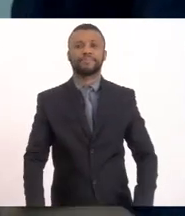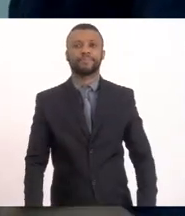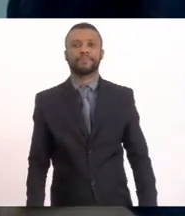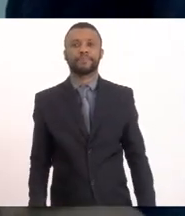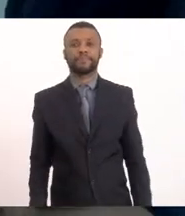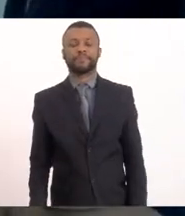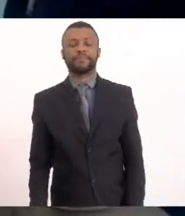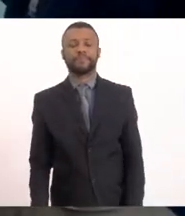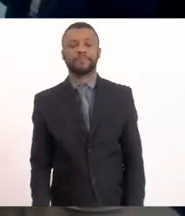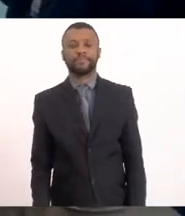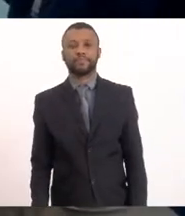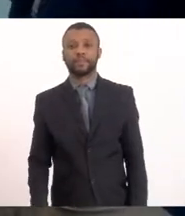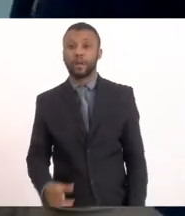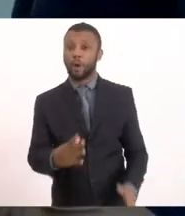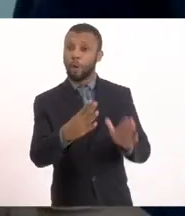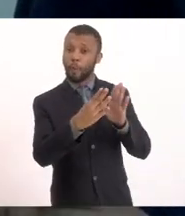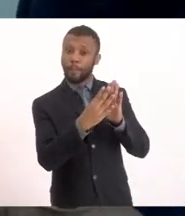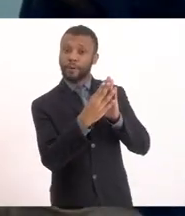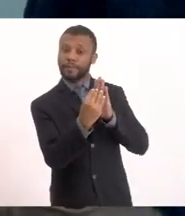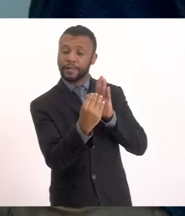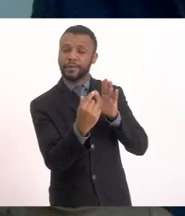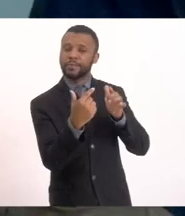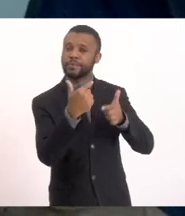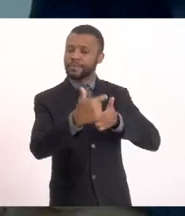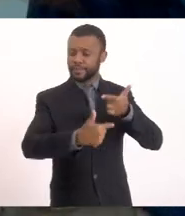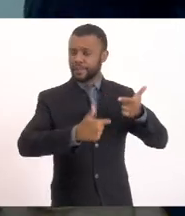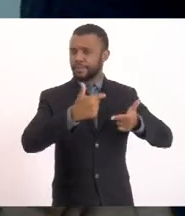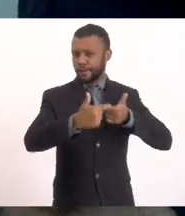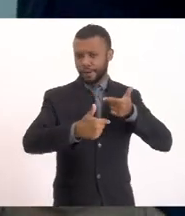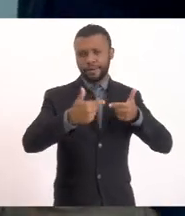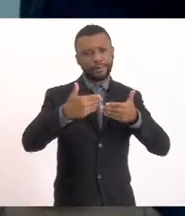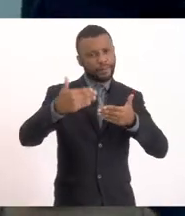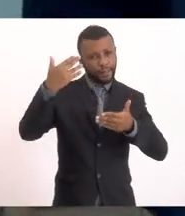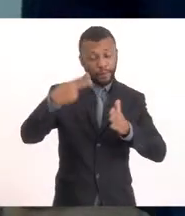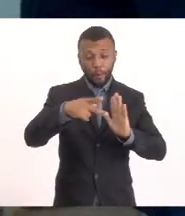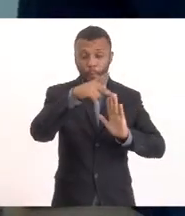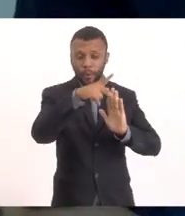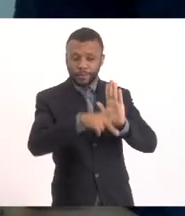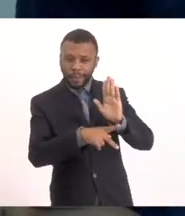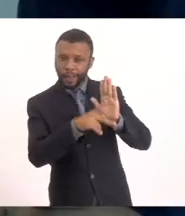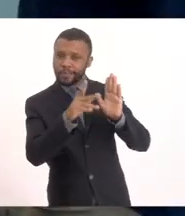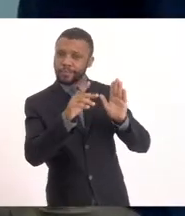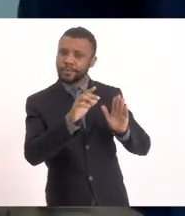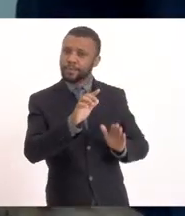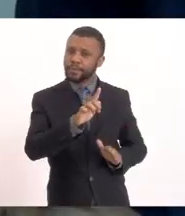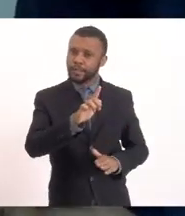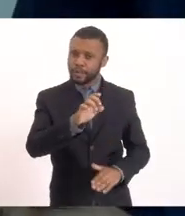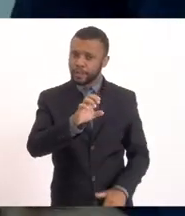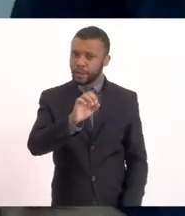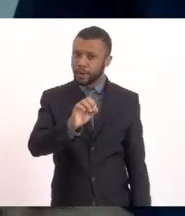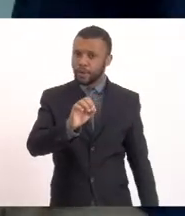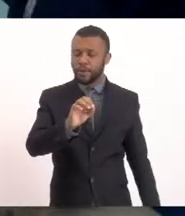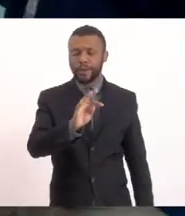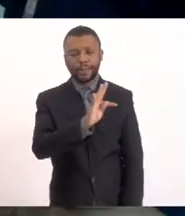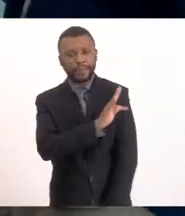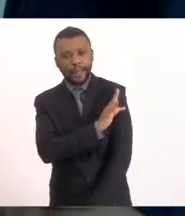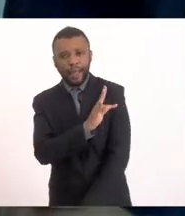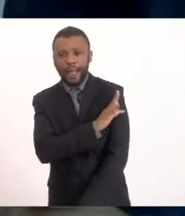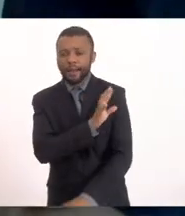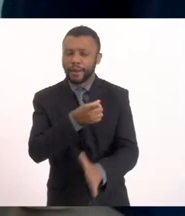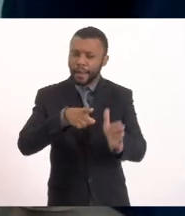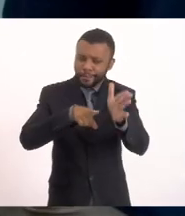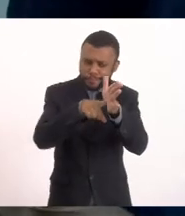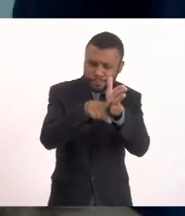Esse é o escopo do serviço A época, né É o projeto geotécnico Fazer uma inspeção e coleta de dados do